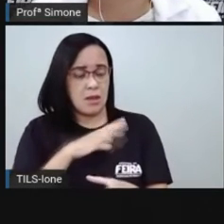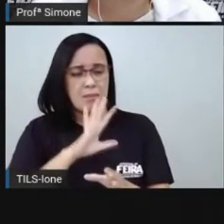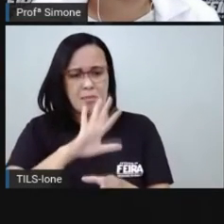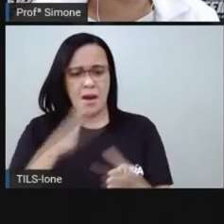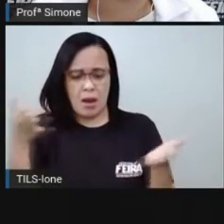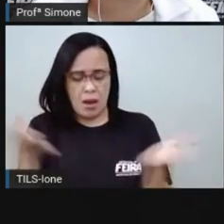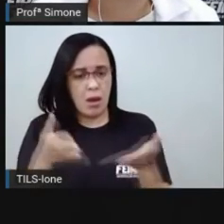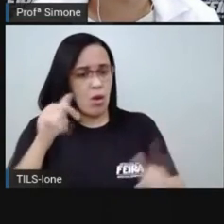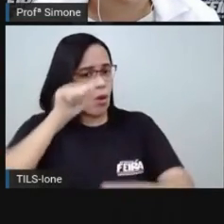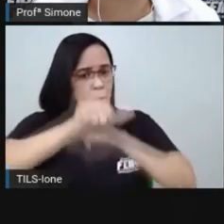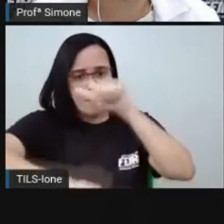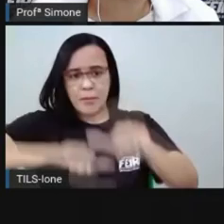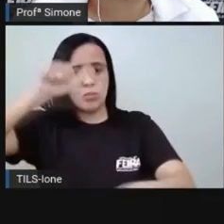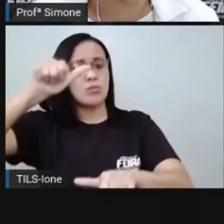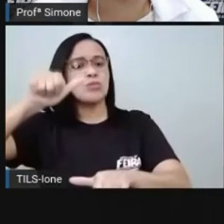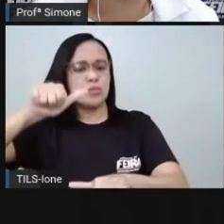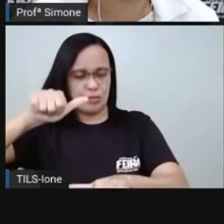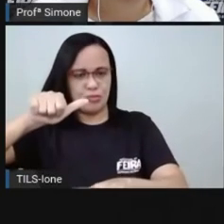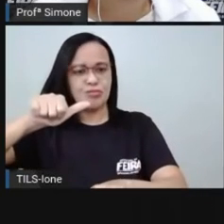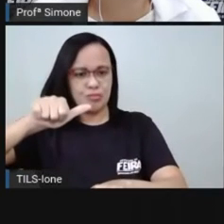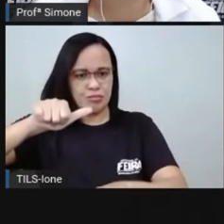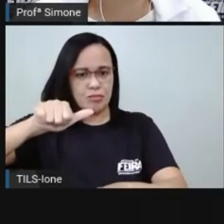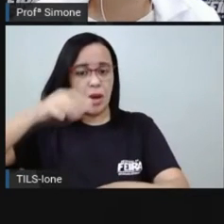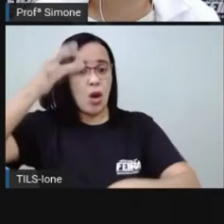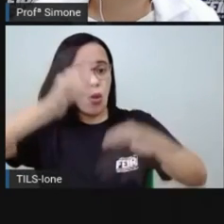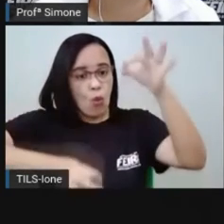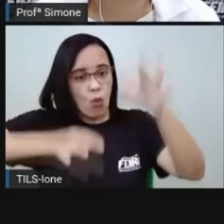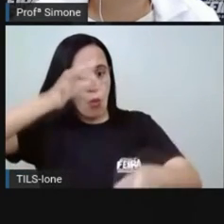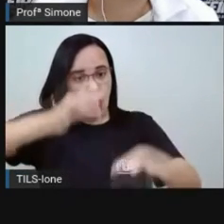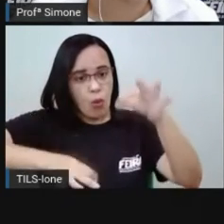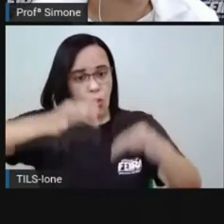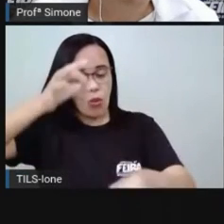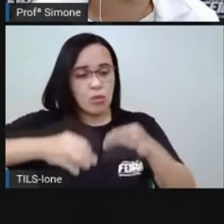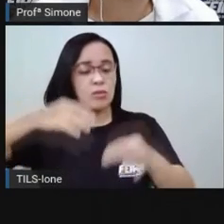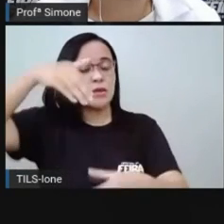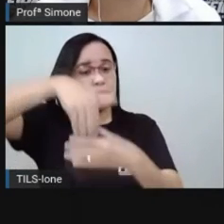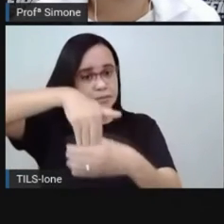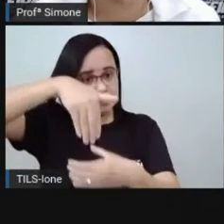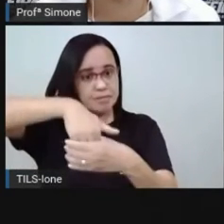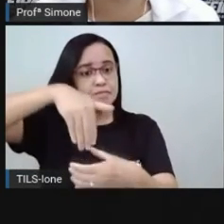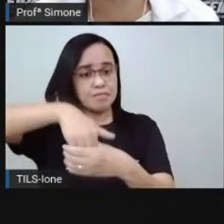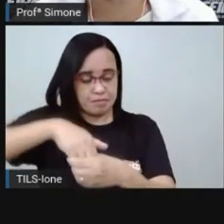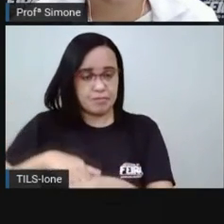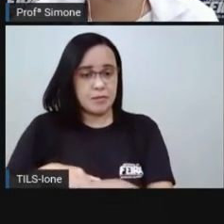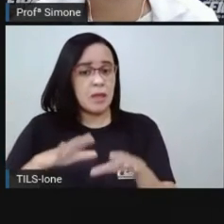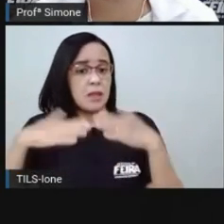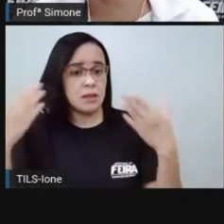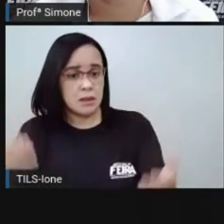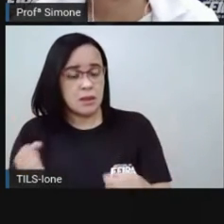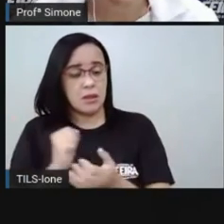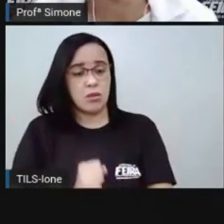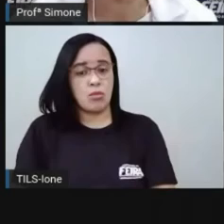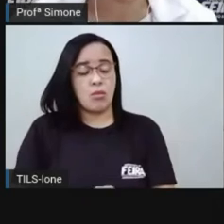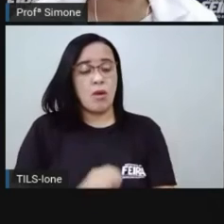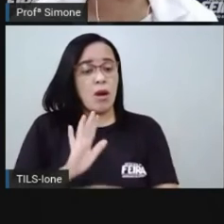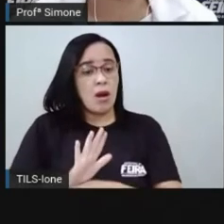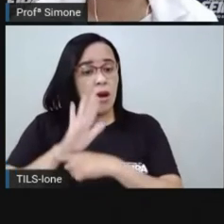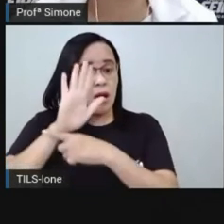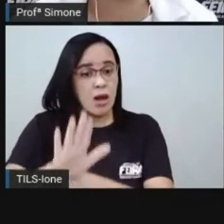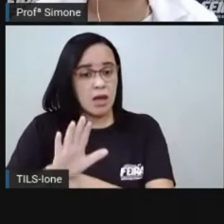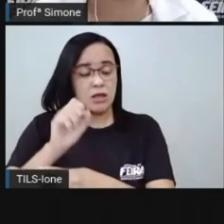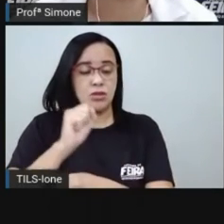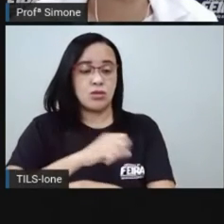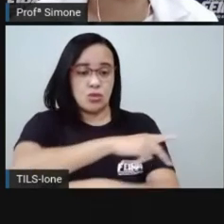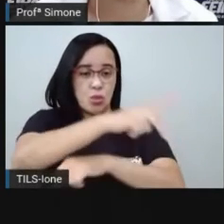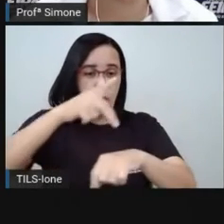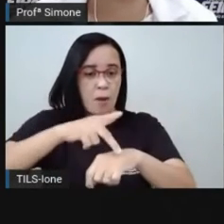garantiram ao nosso país um desenvolvimento tecnológico e industrial e social